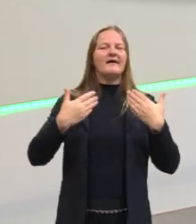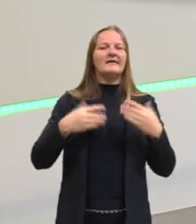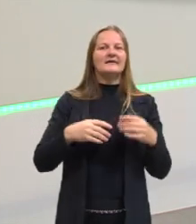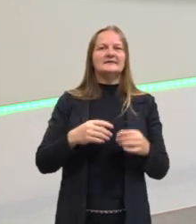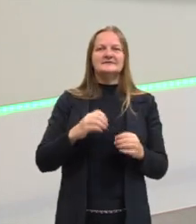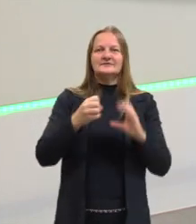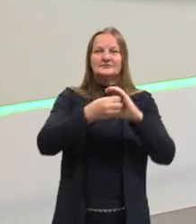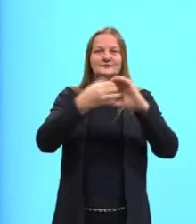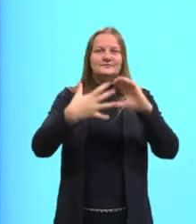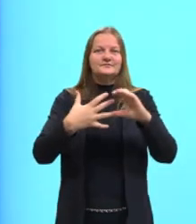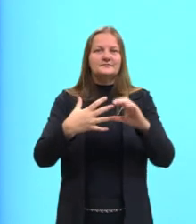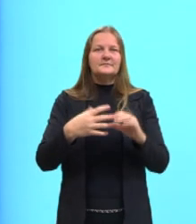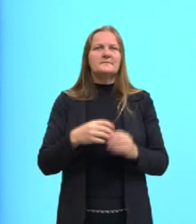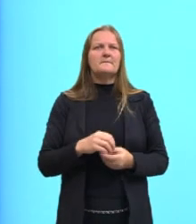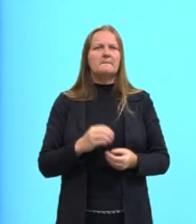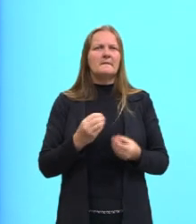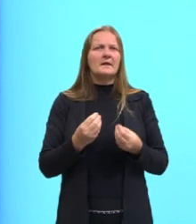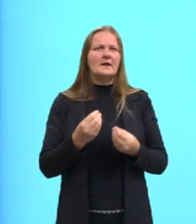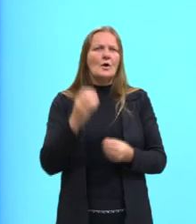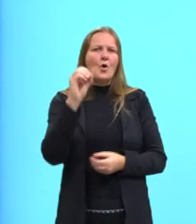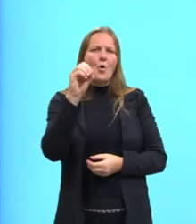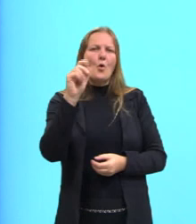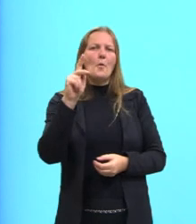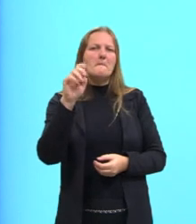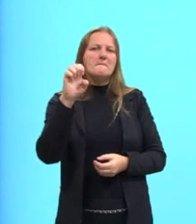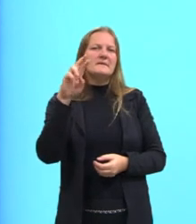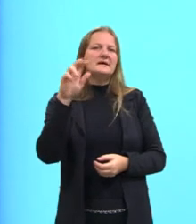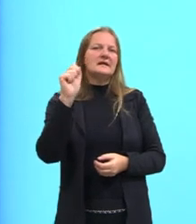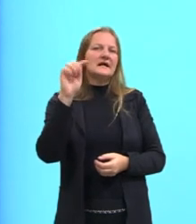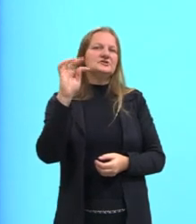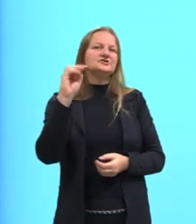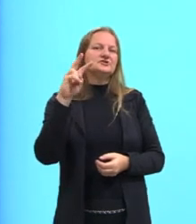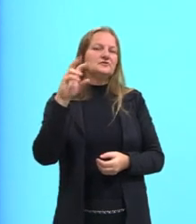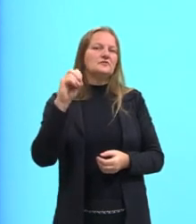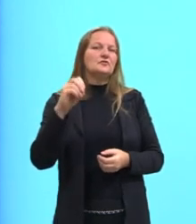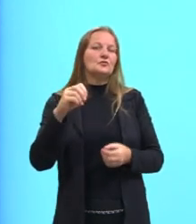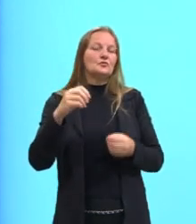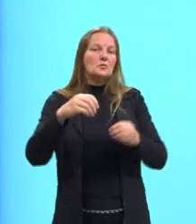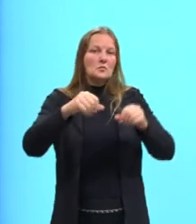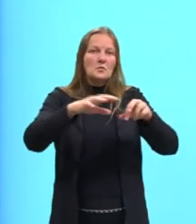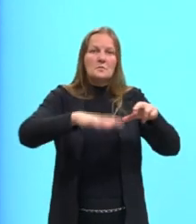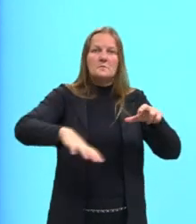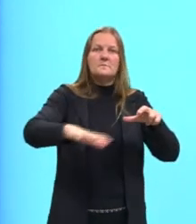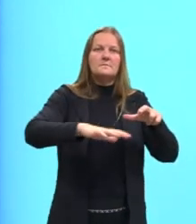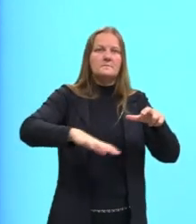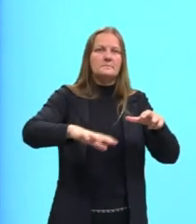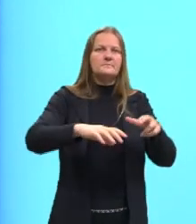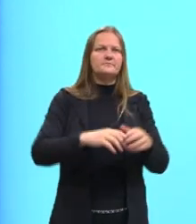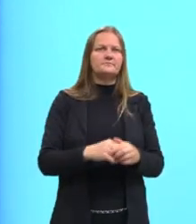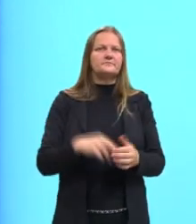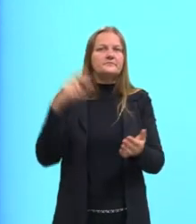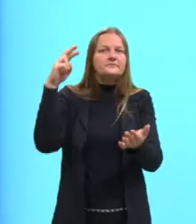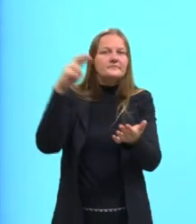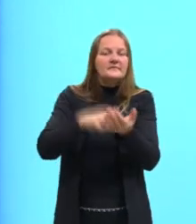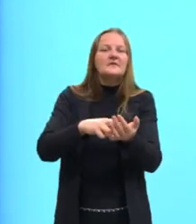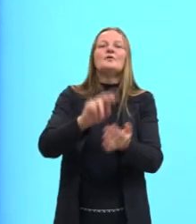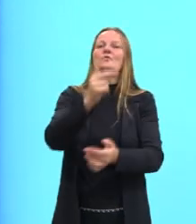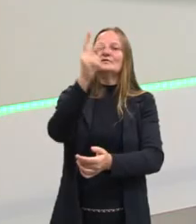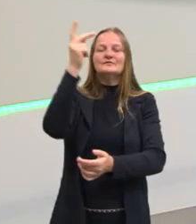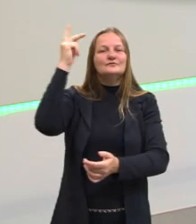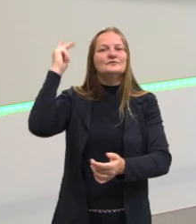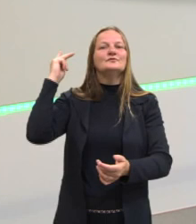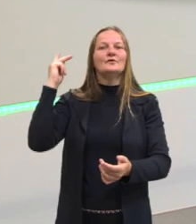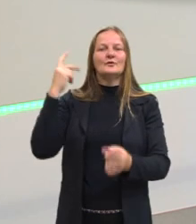Caráter opinativo, opinativo, logicamente, dos portugueses sobre a nossa terra. Registro histórico.